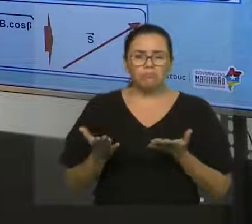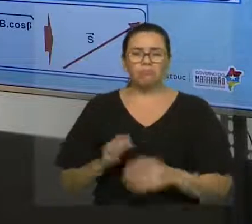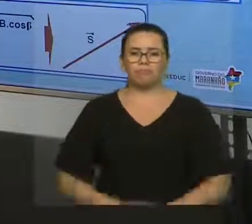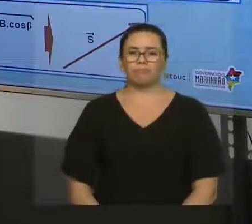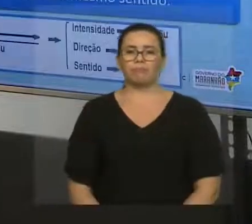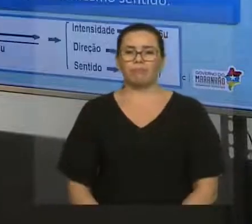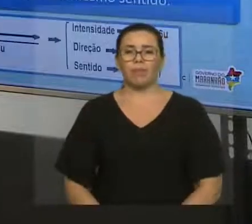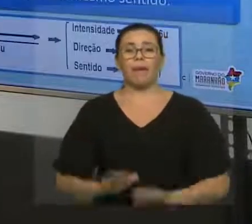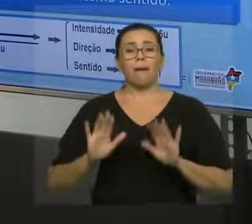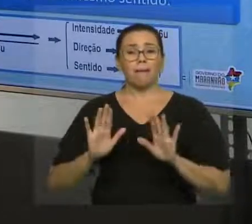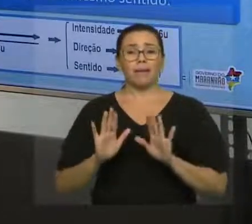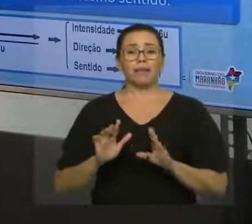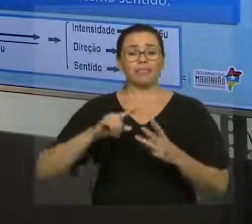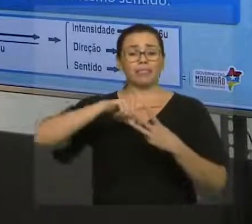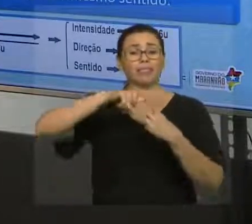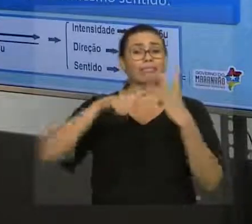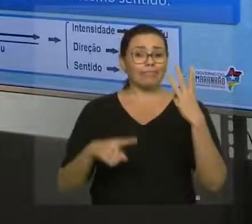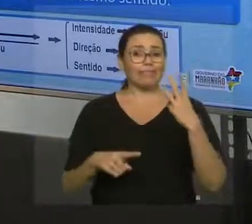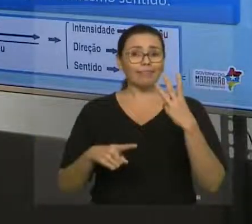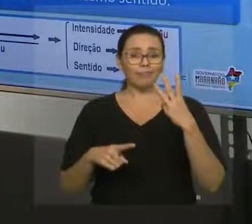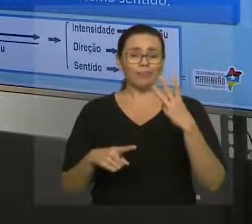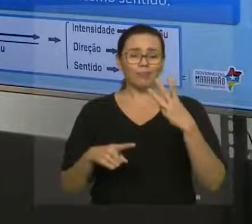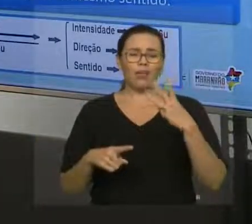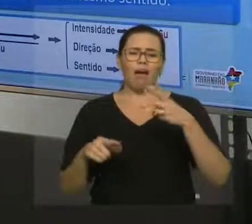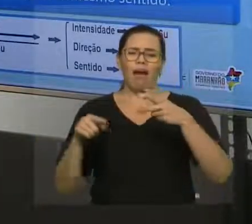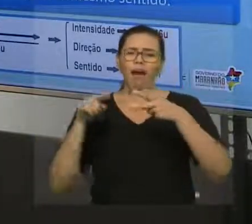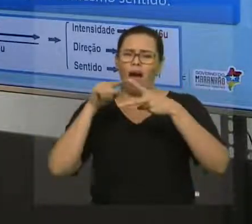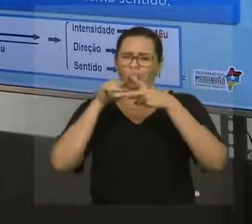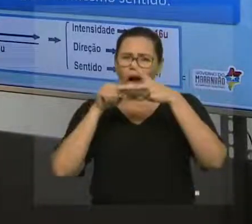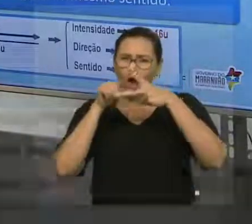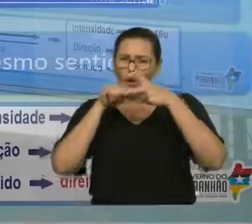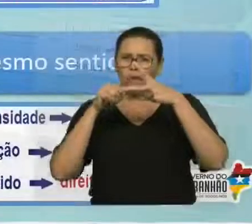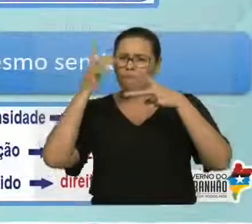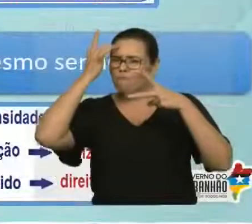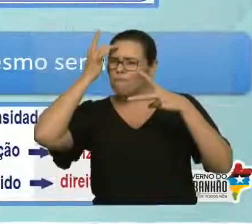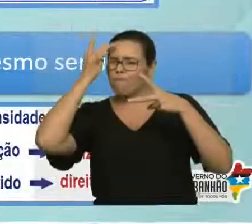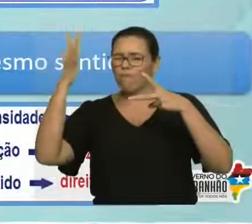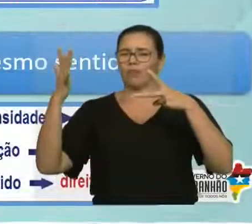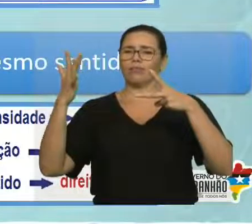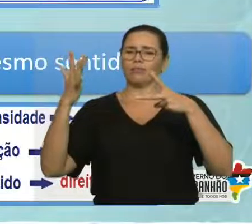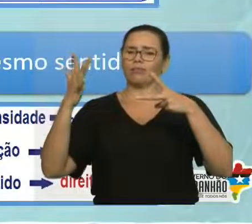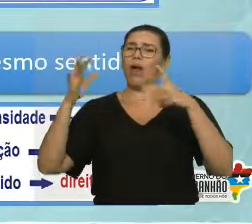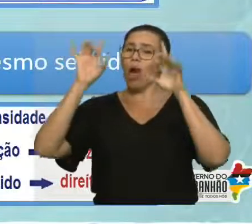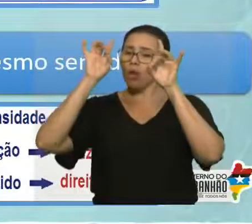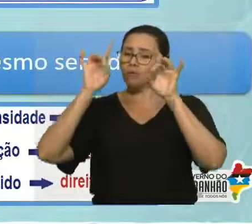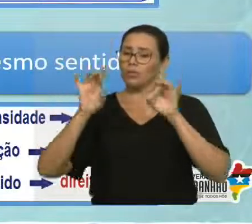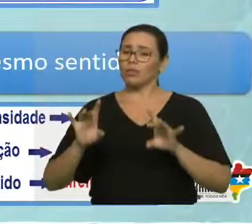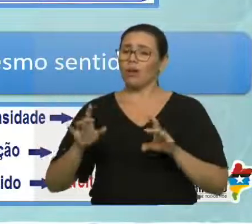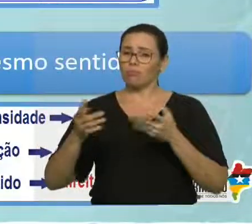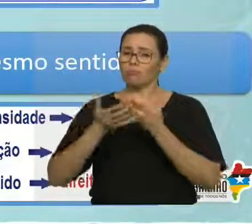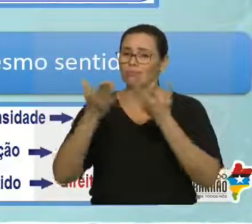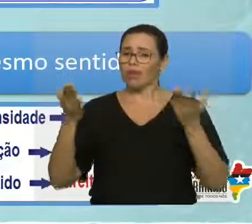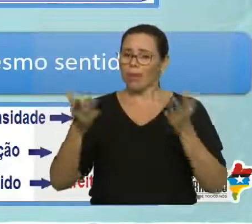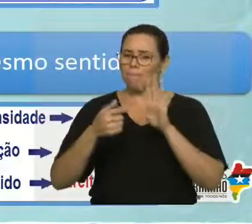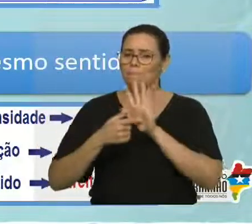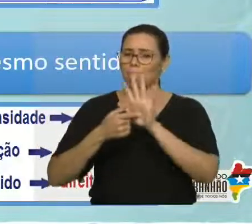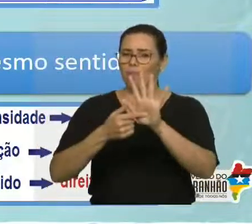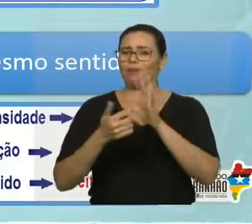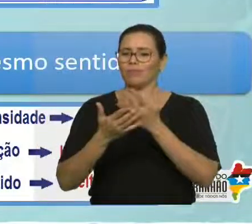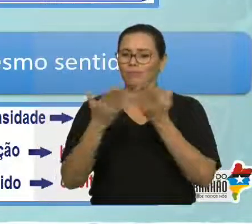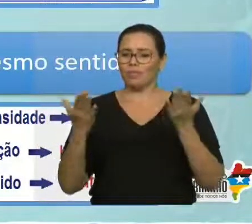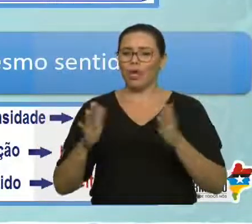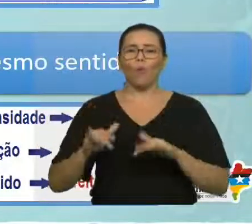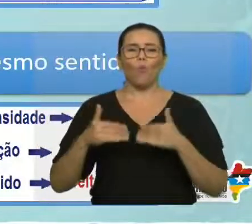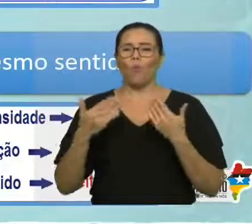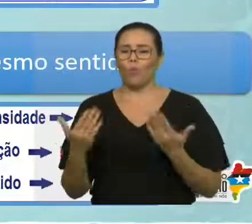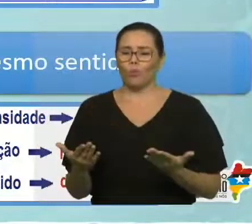Porém, tem três ângulos que ficam mais fáceis, que são os casos especiais que vocês vão determinar. Quais são eles? Eu